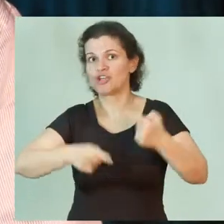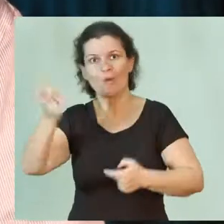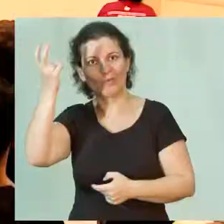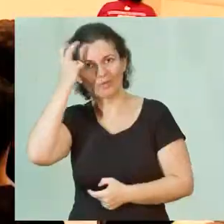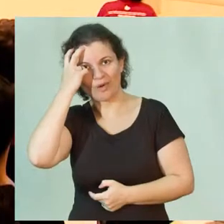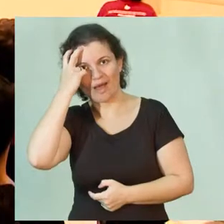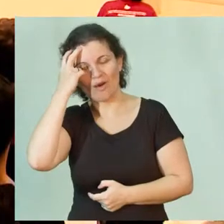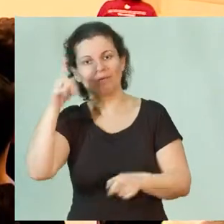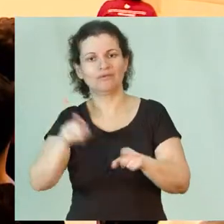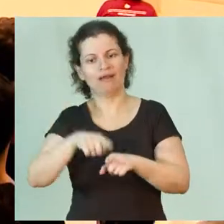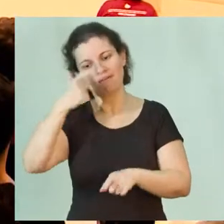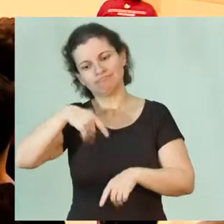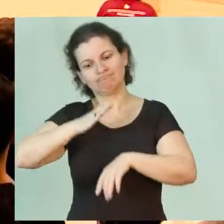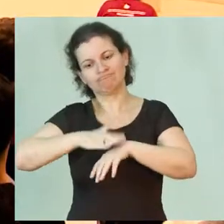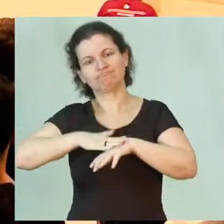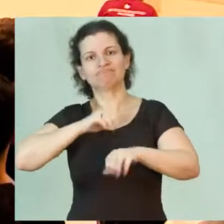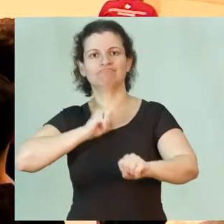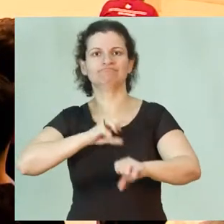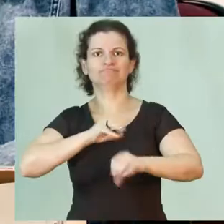culturais e da ação educativa.